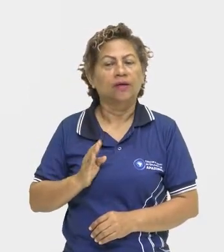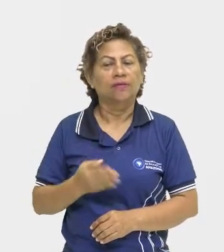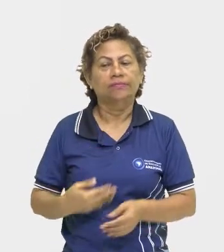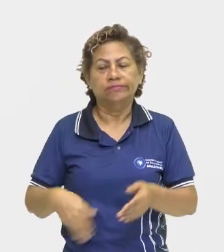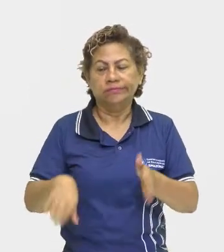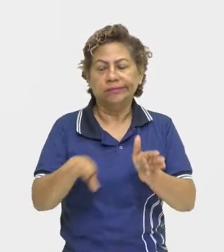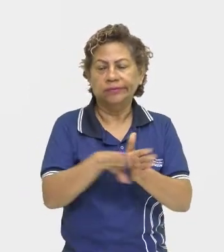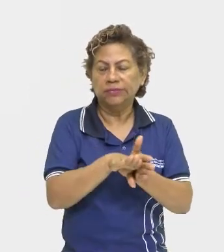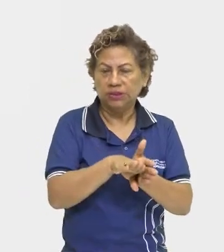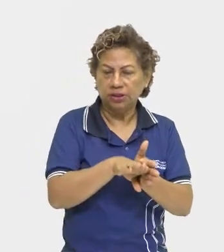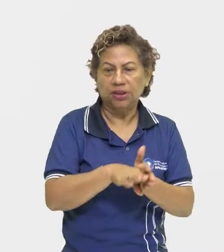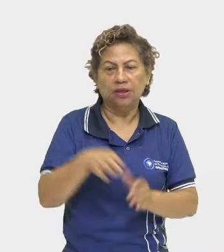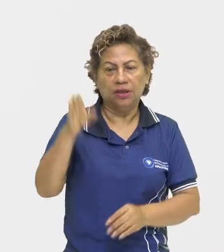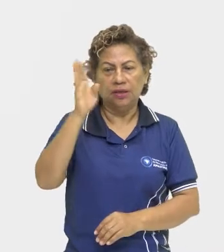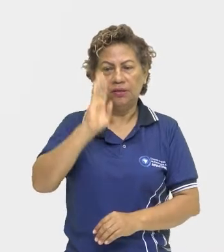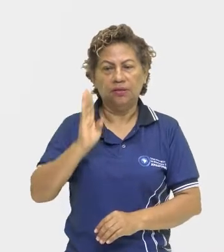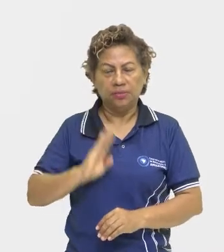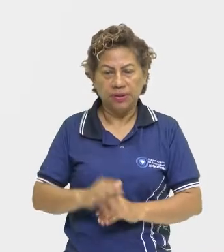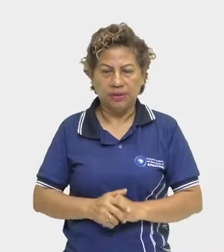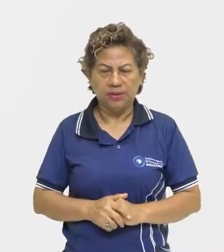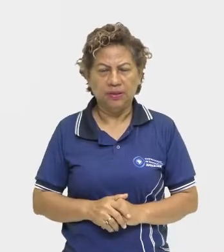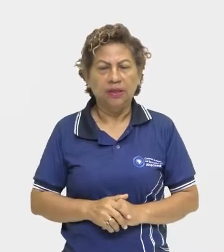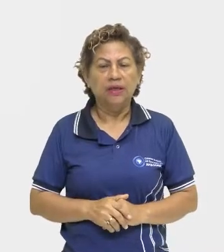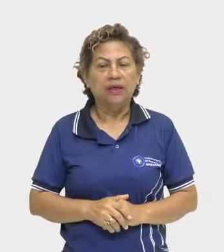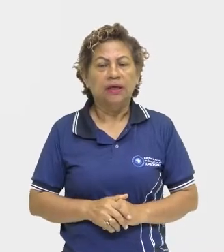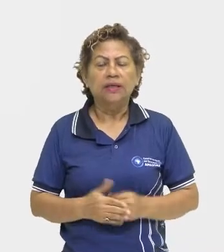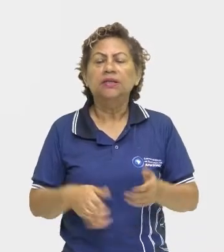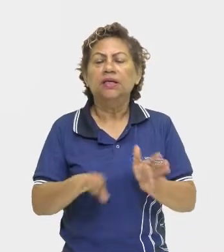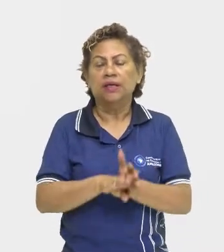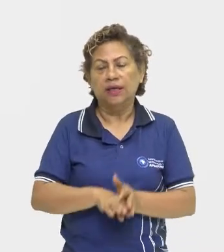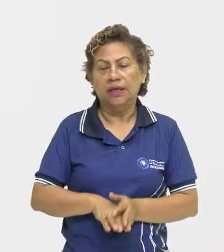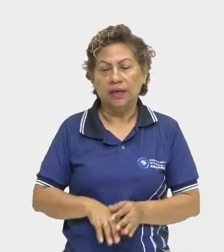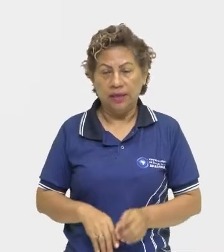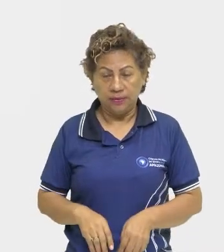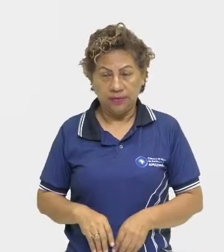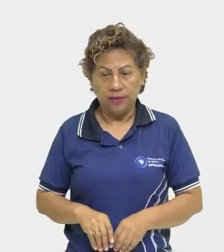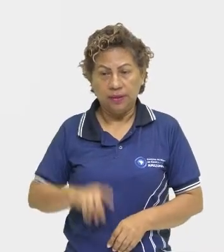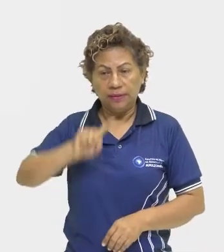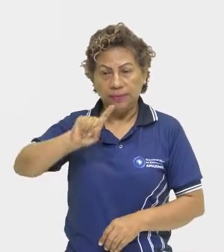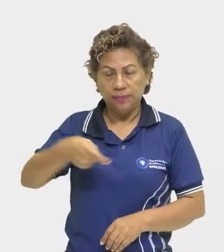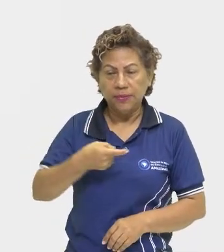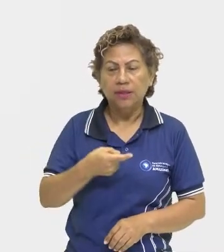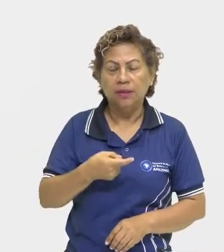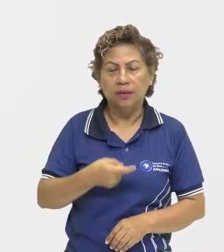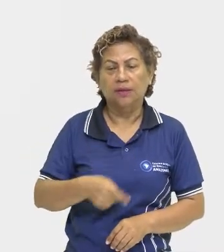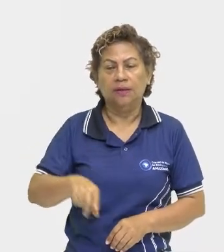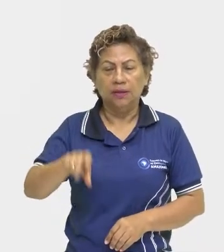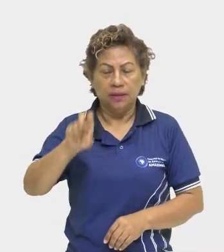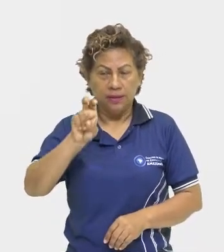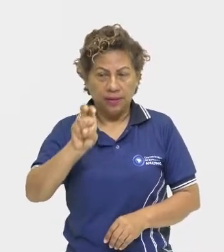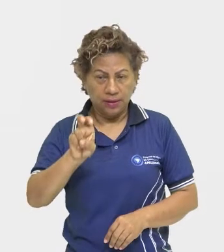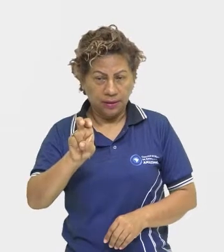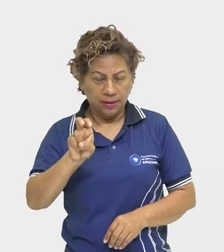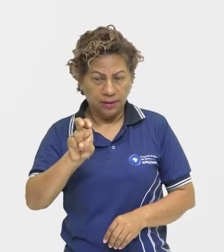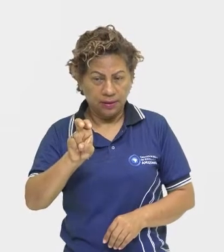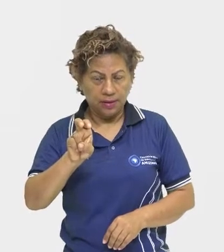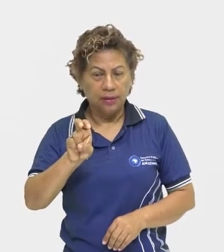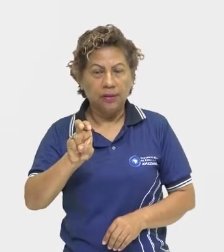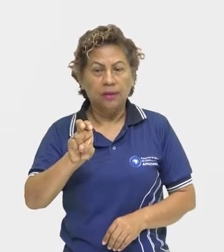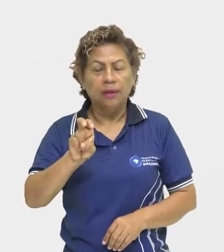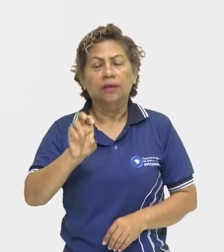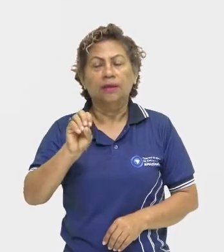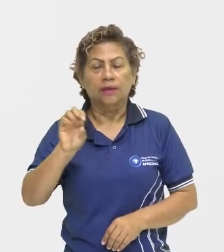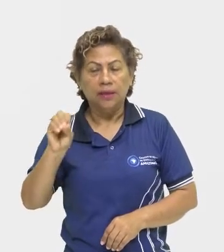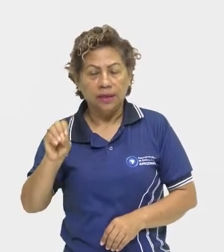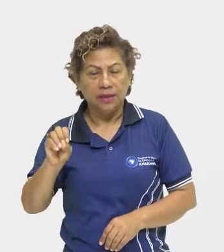Cruz, Brasil. Então, eles chegam em 1549. Lembrando que o Brasil foi descoberto em 1500. E aqui